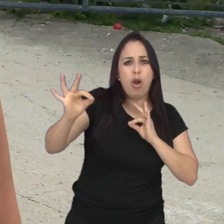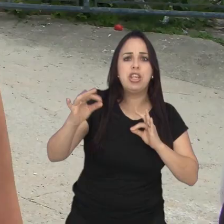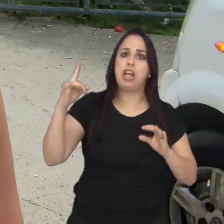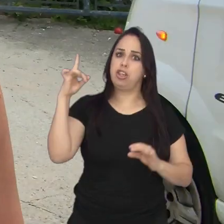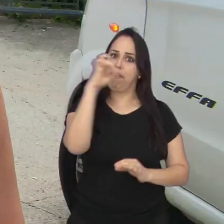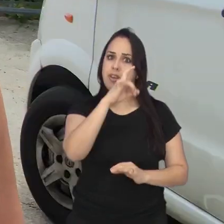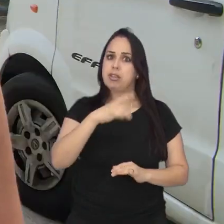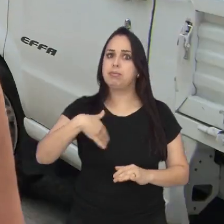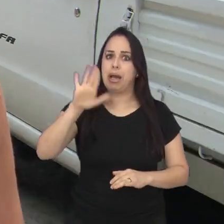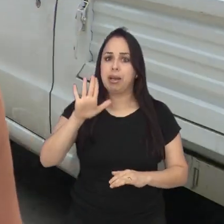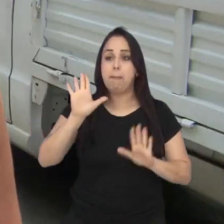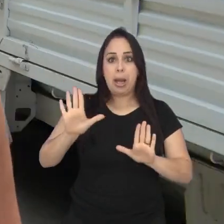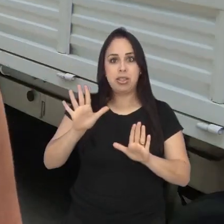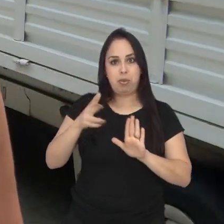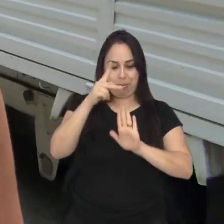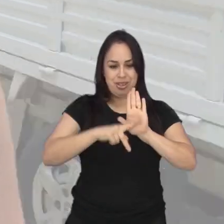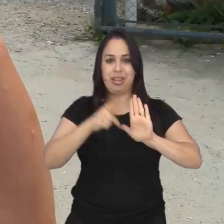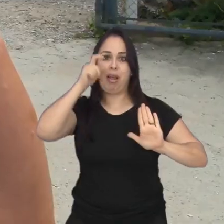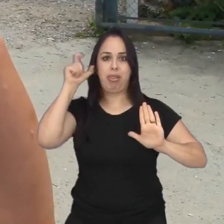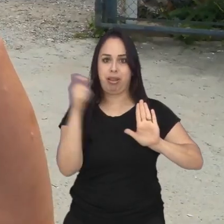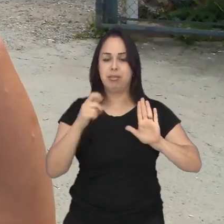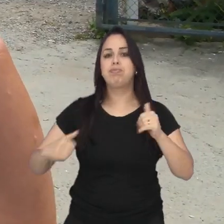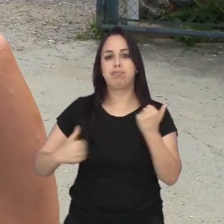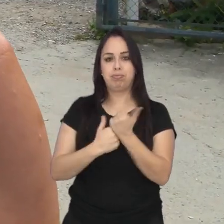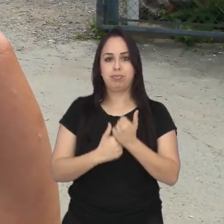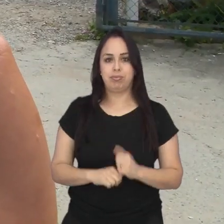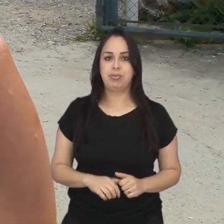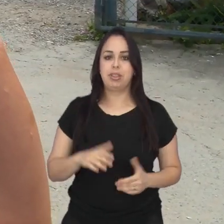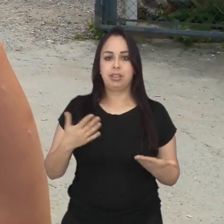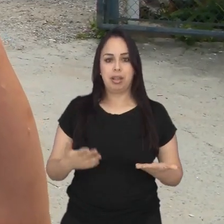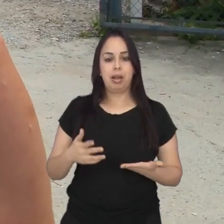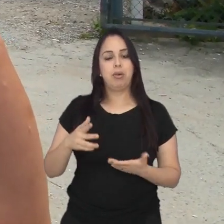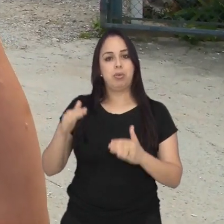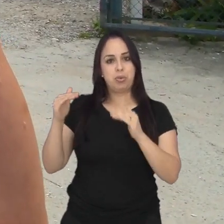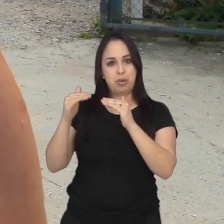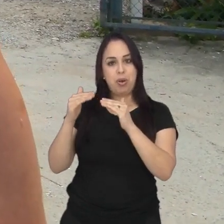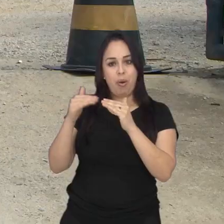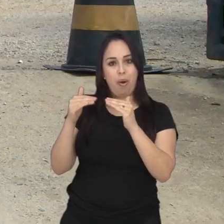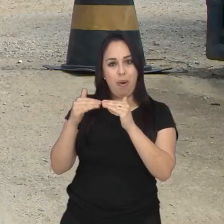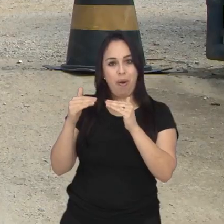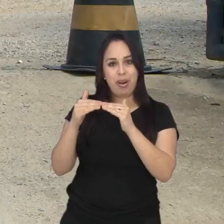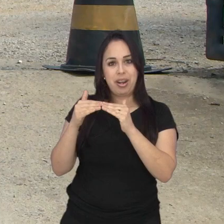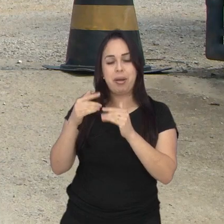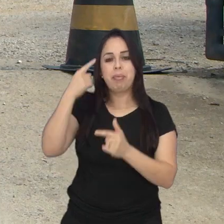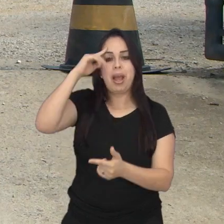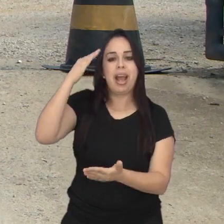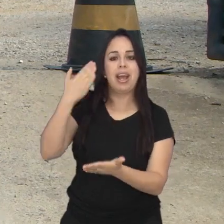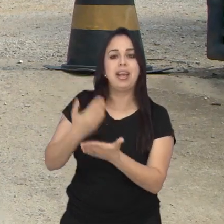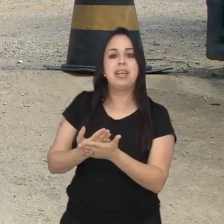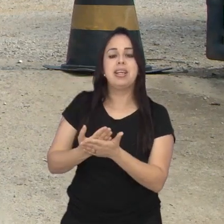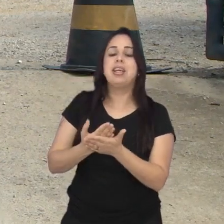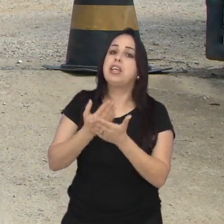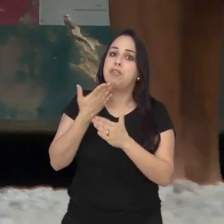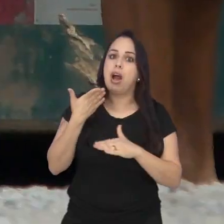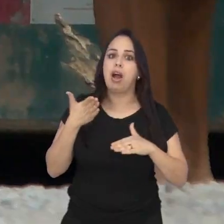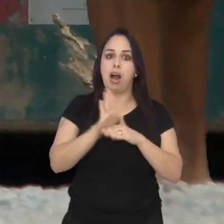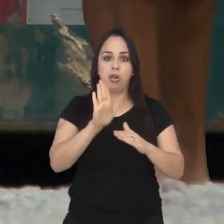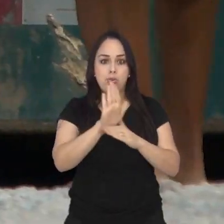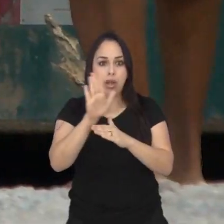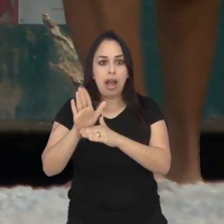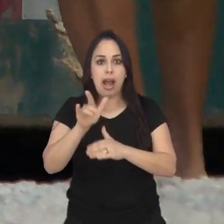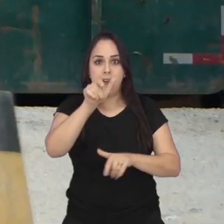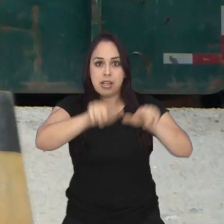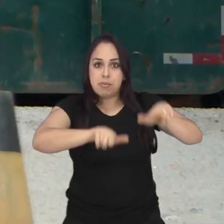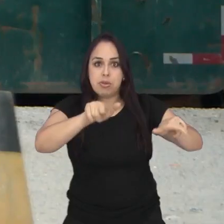Para quem mora longe é complicado, né? Eu acho que sim, seria muito interessante. Eu apoiaria. Paulo e seu Antônio concordam. Eles